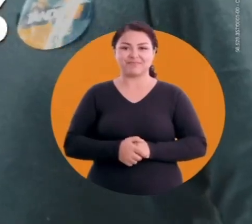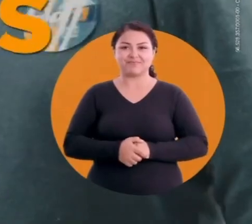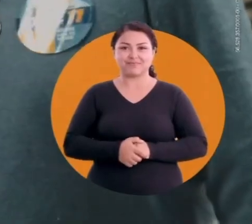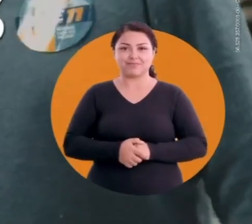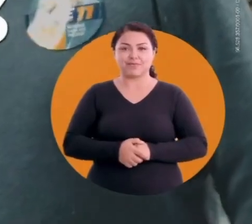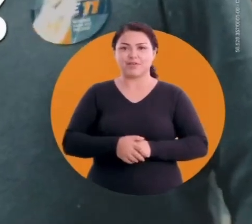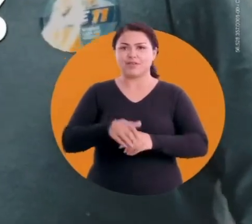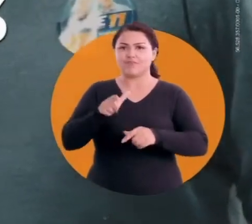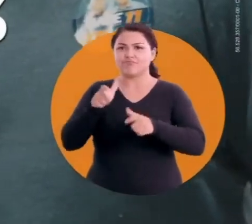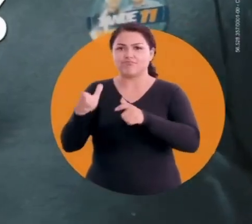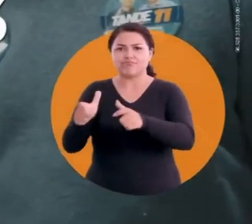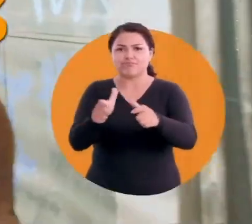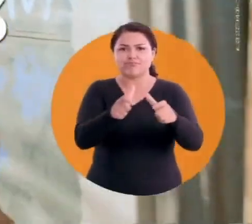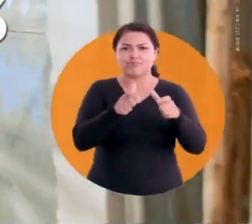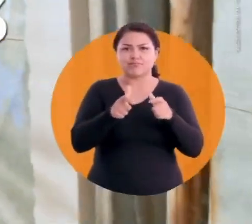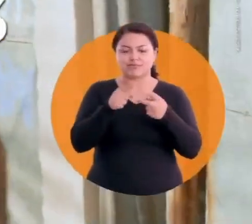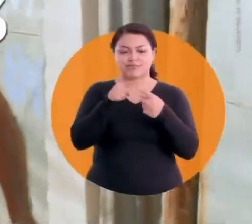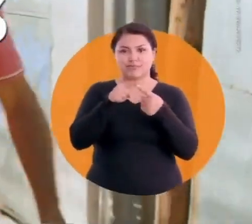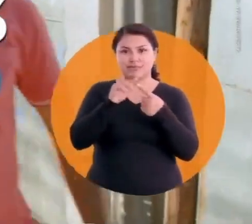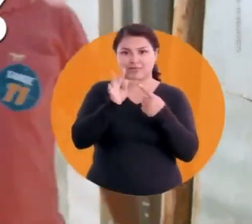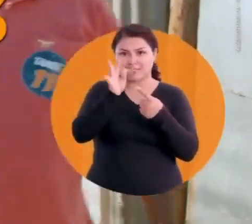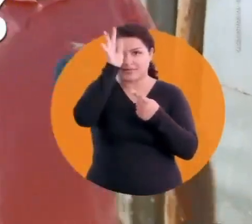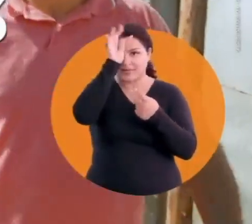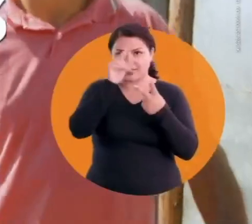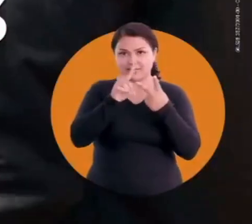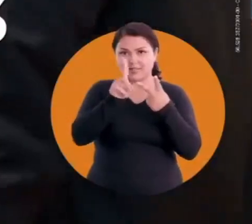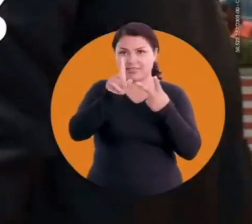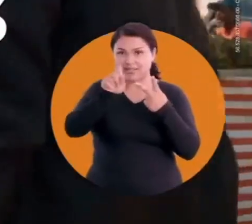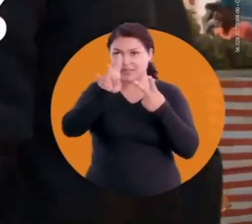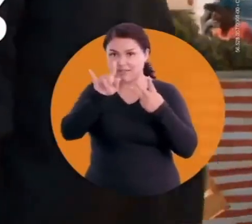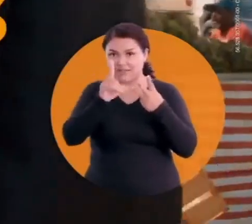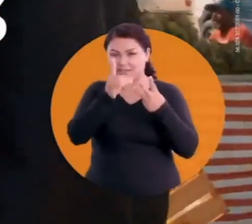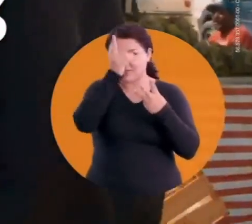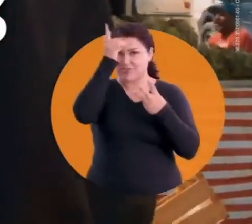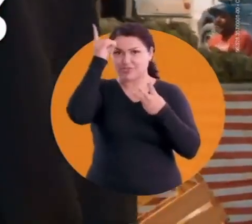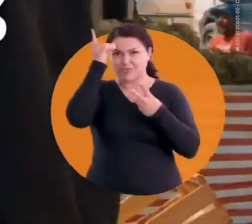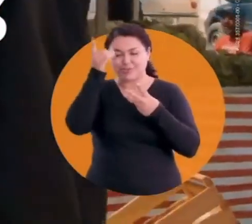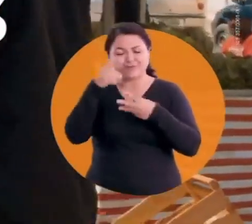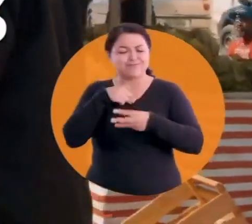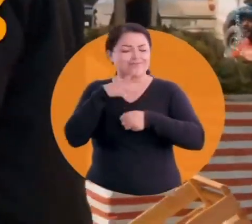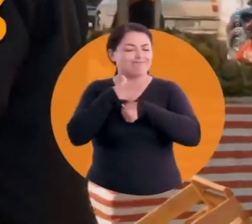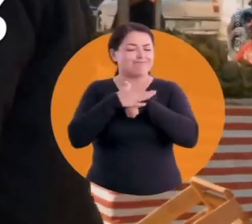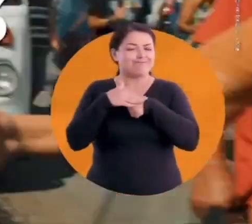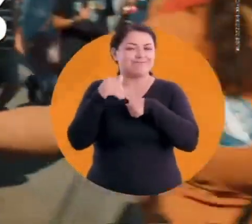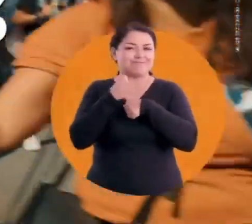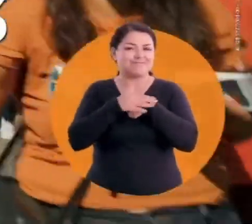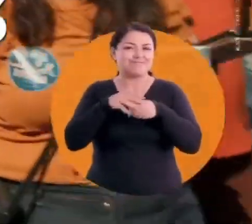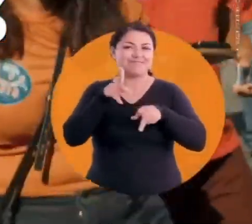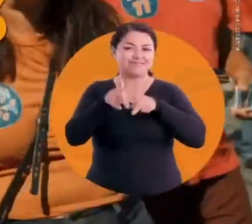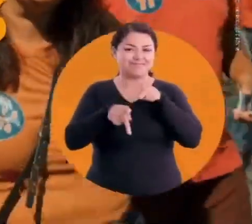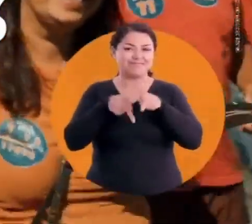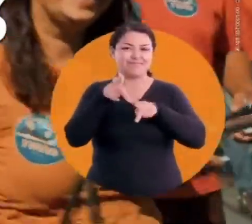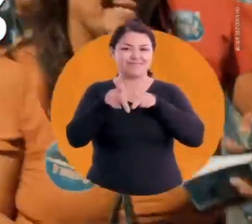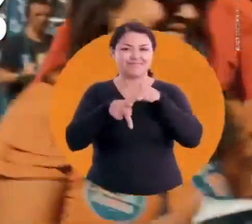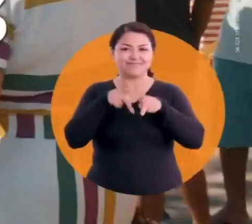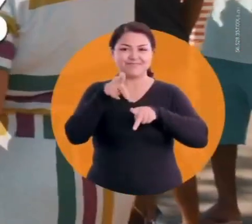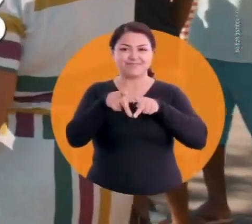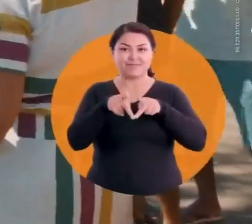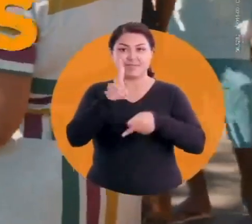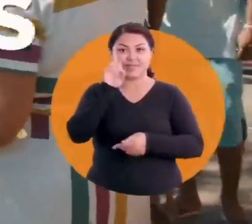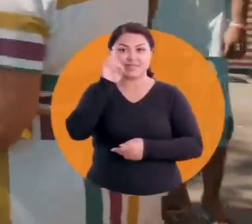Por onde andam, Tande, Davi do Esporte e Diogo são recebidos com o maior carinho pela